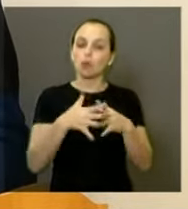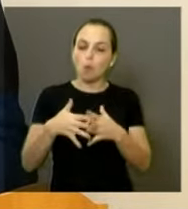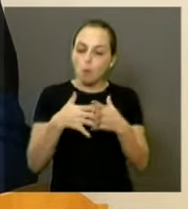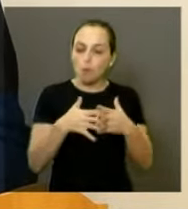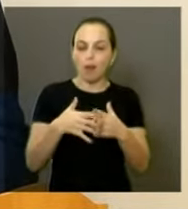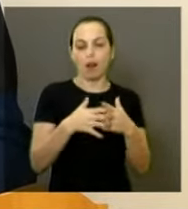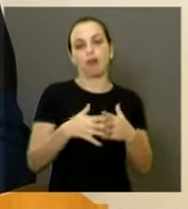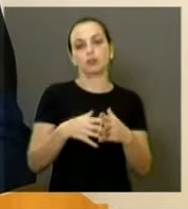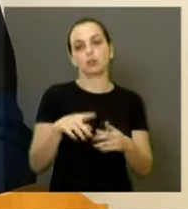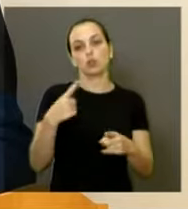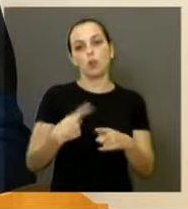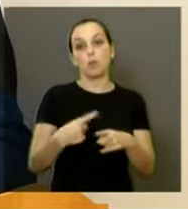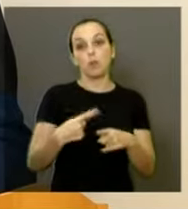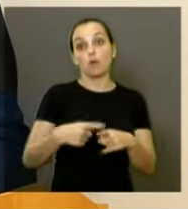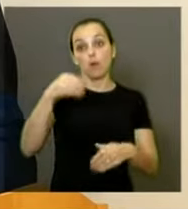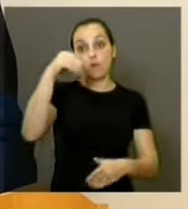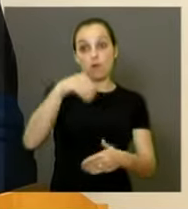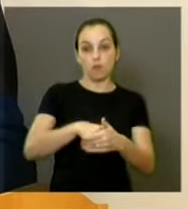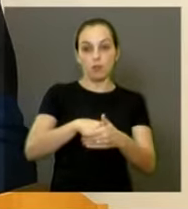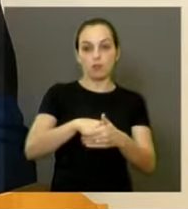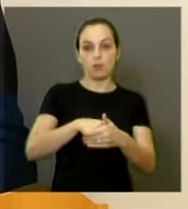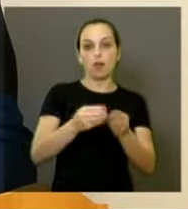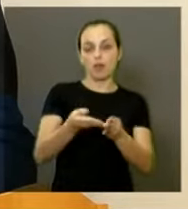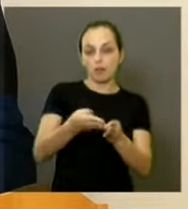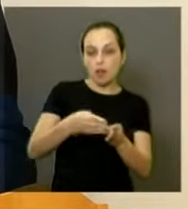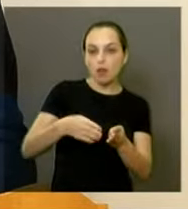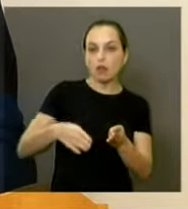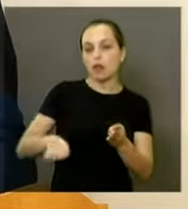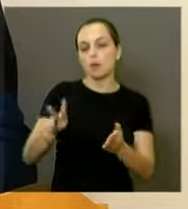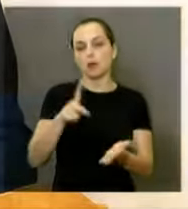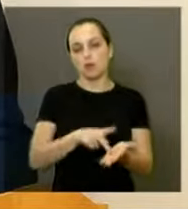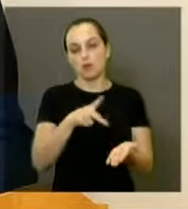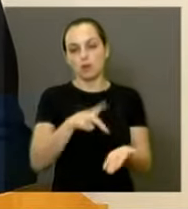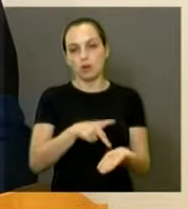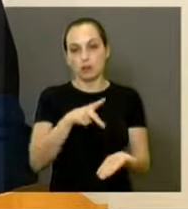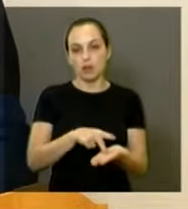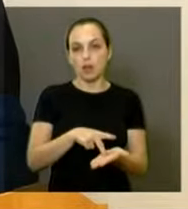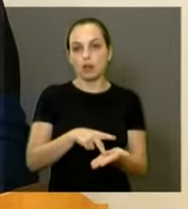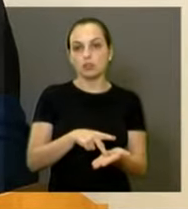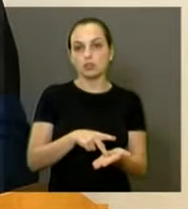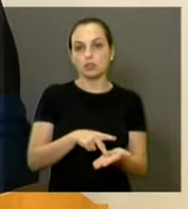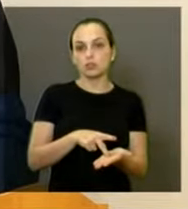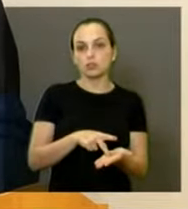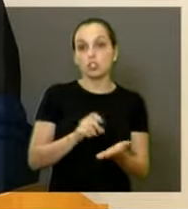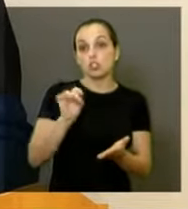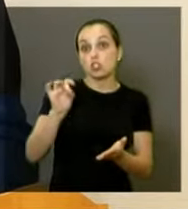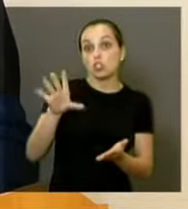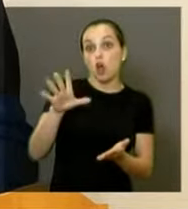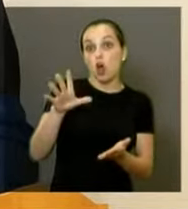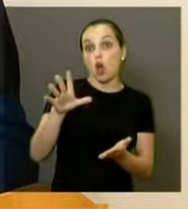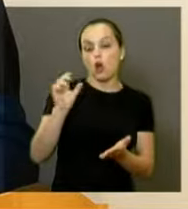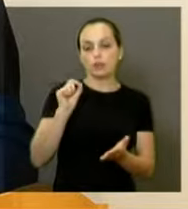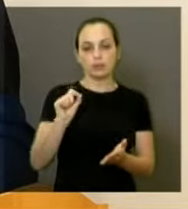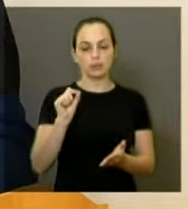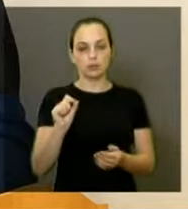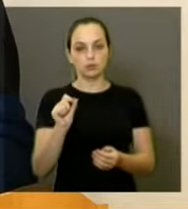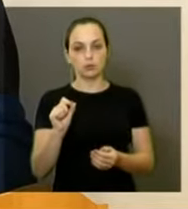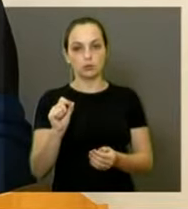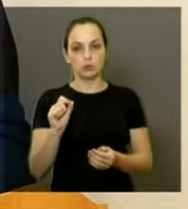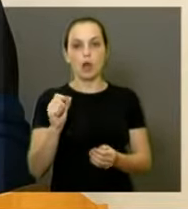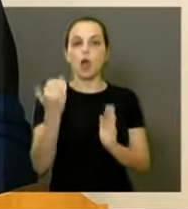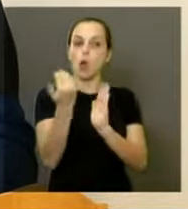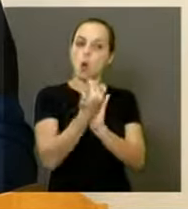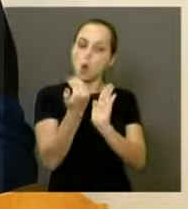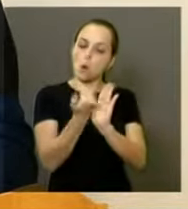isso. Porque o que vai estar sendo votado nessa casa, na verdade, não é apenas essa questão, é um